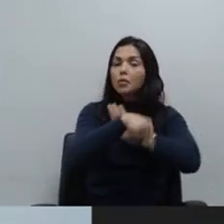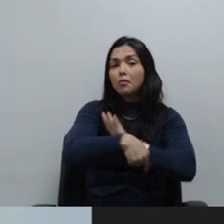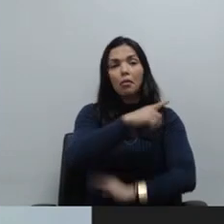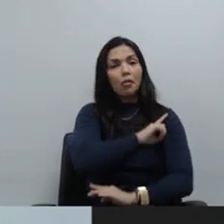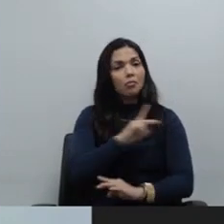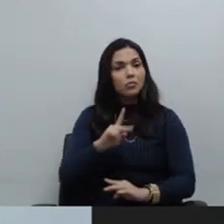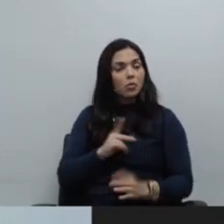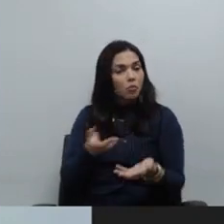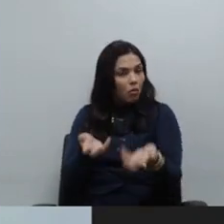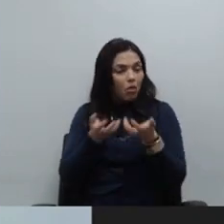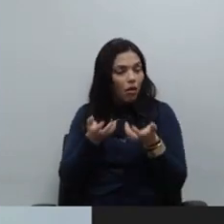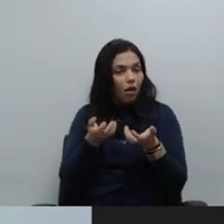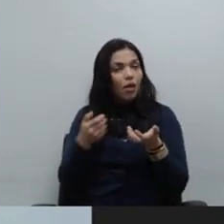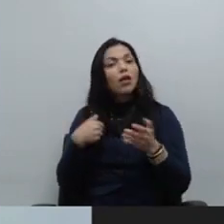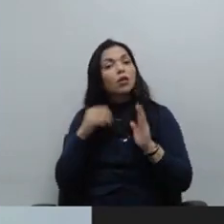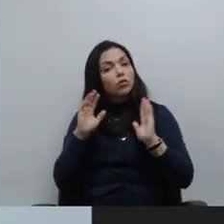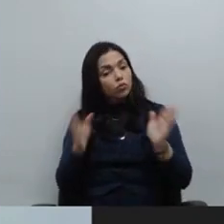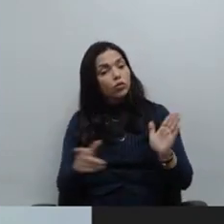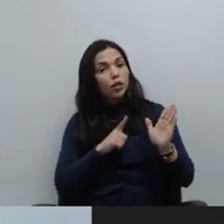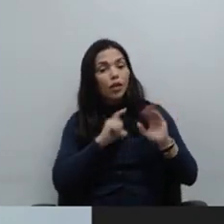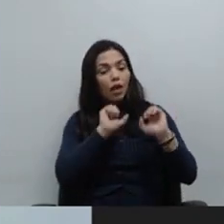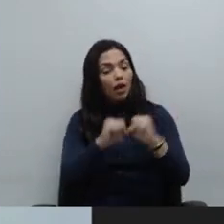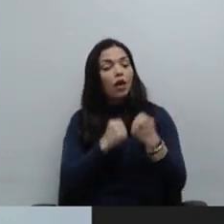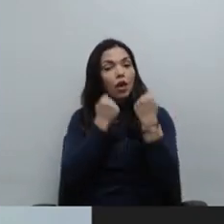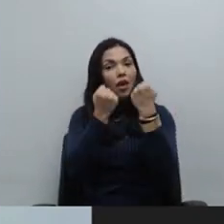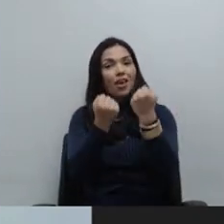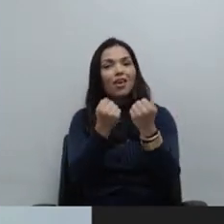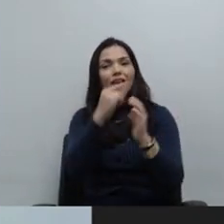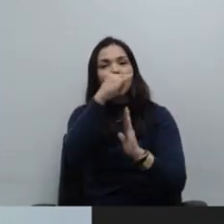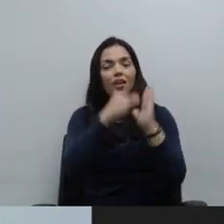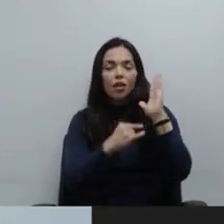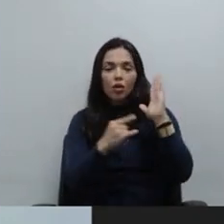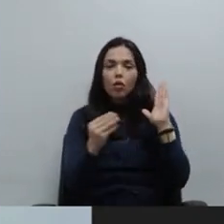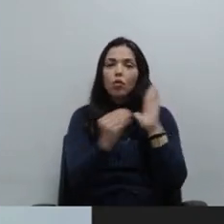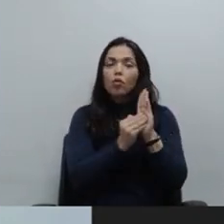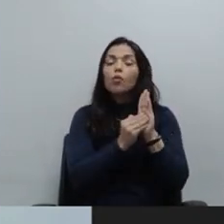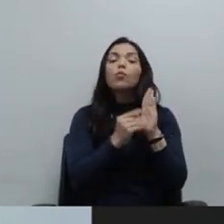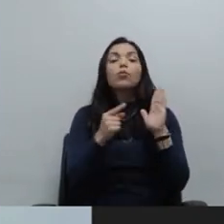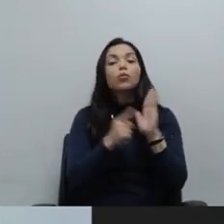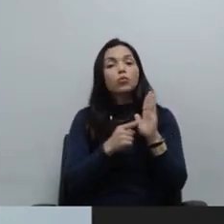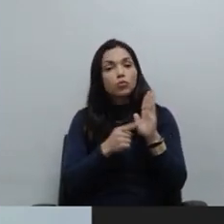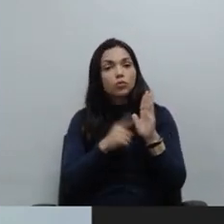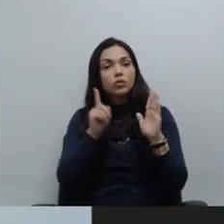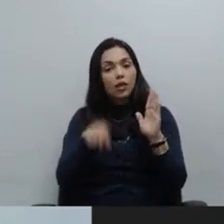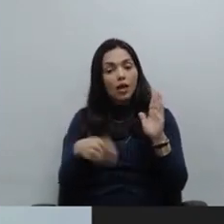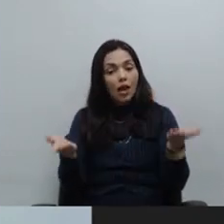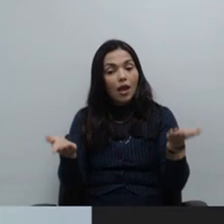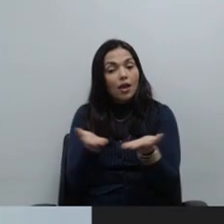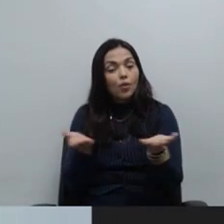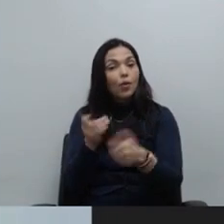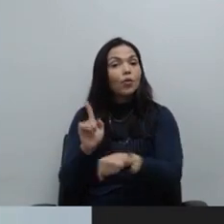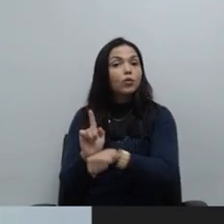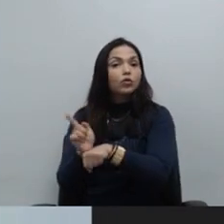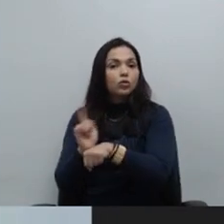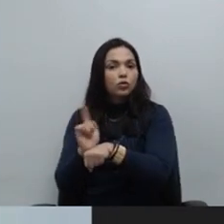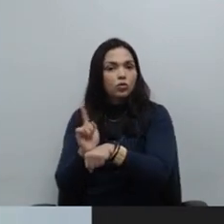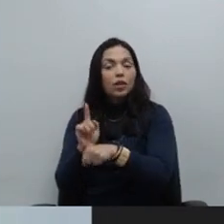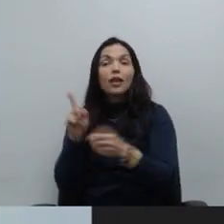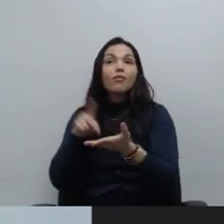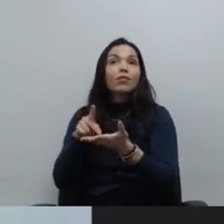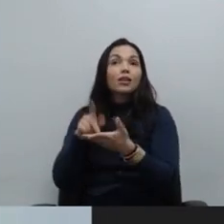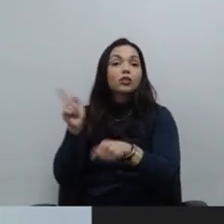registro de que o recurso nem foi interposto na vigência dessa atual gestão. Foi na gestão anterior.